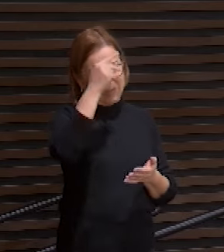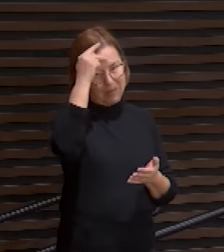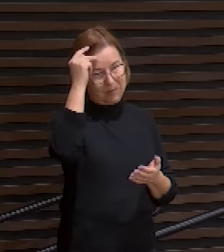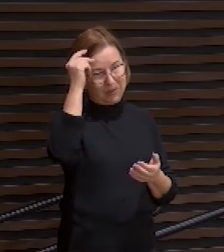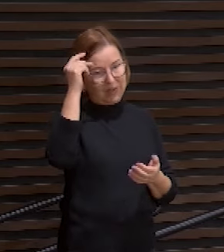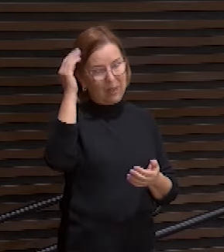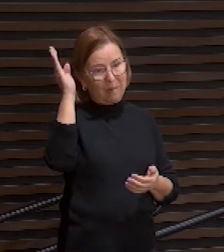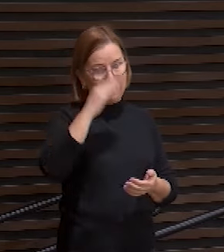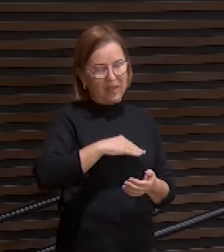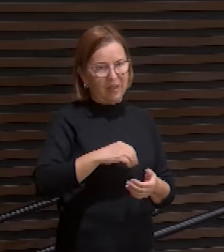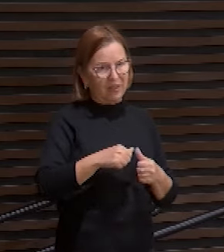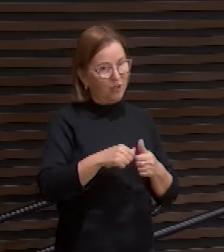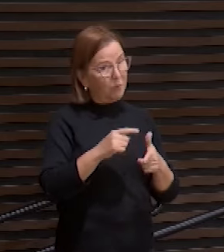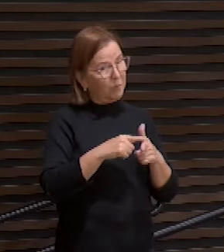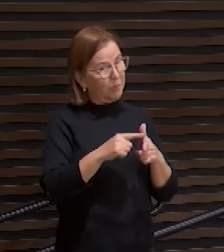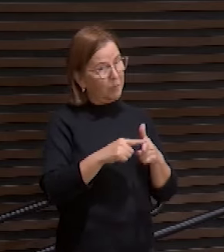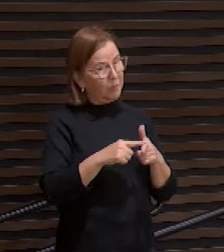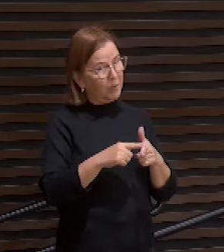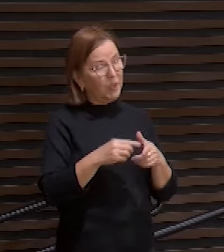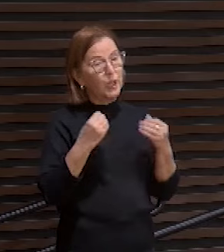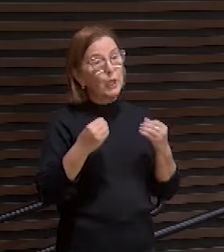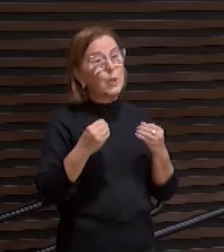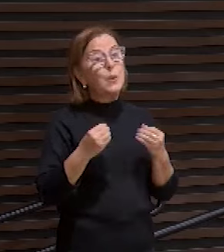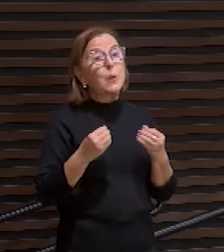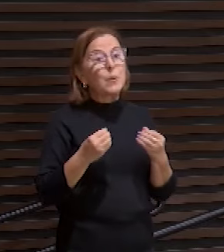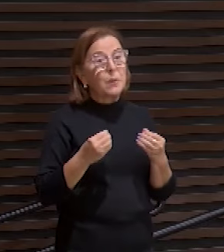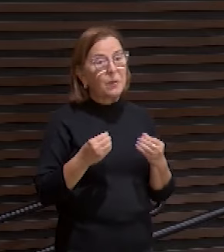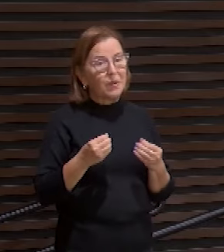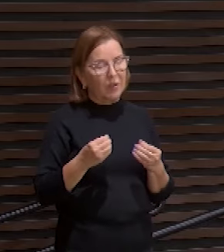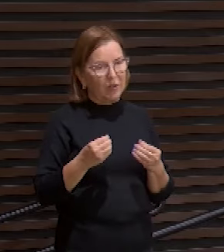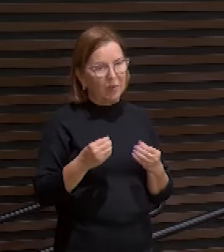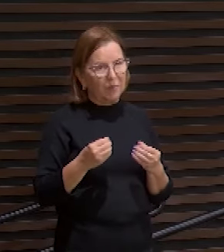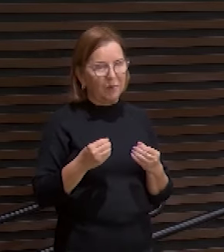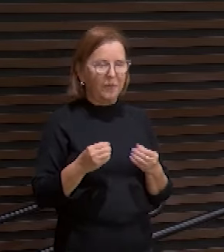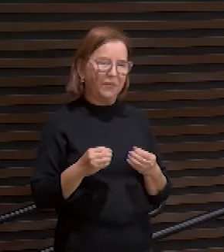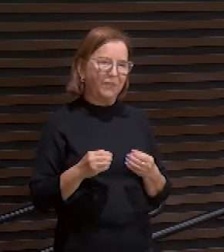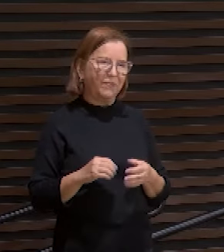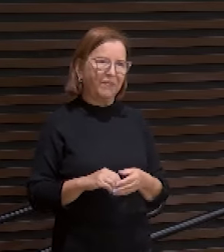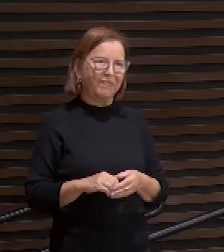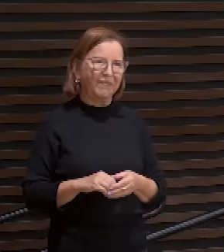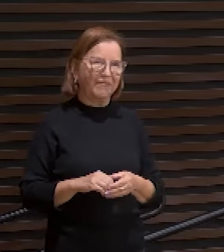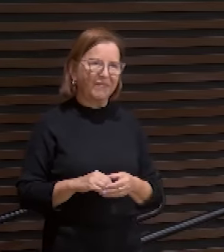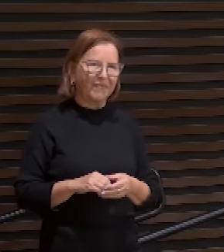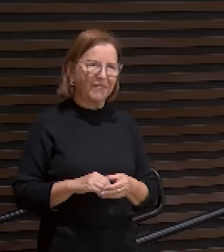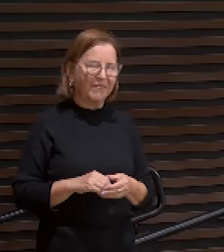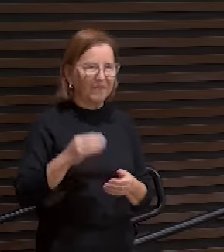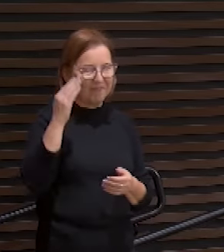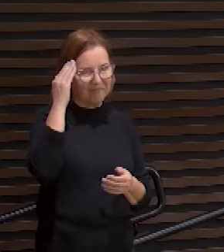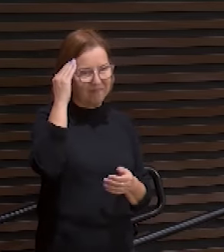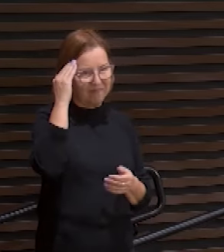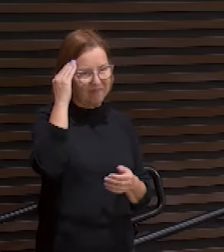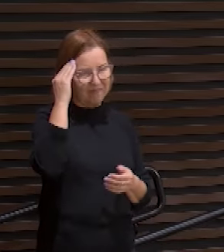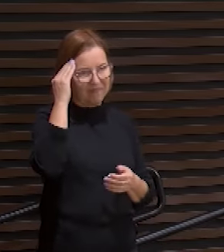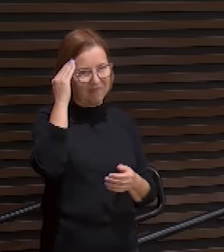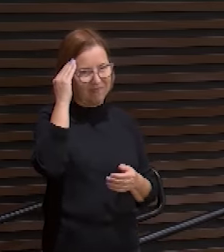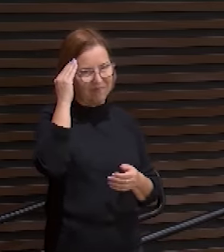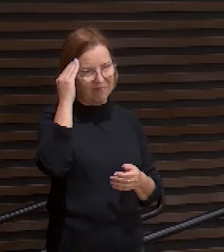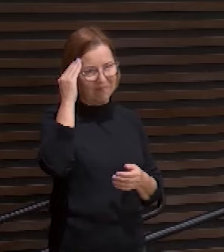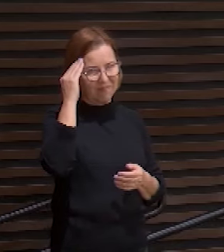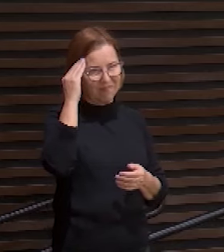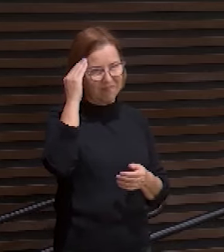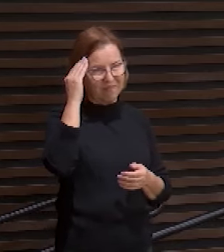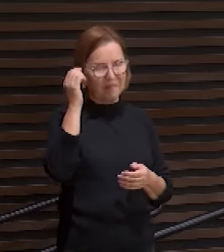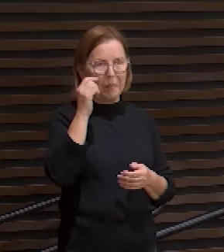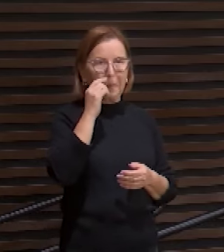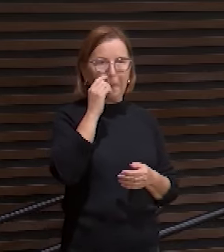isso é um problema como é que a gente resolve como é que se resolve essa questão com a doutrina da eleição